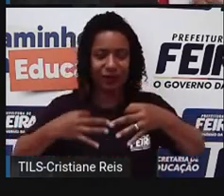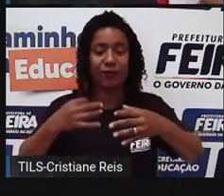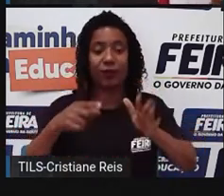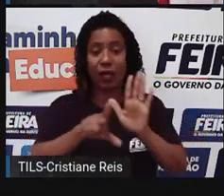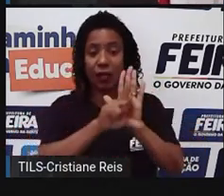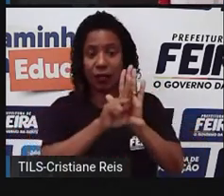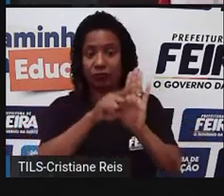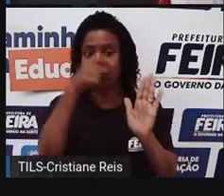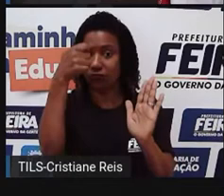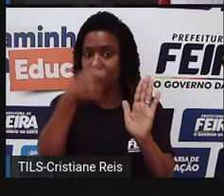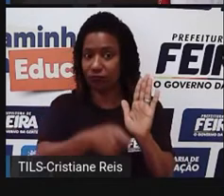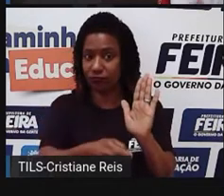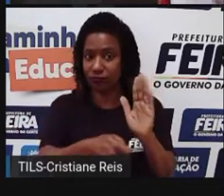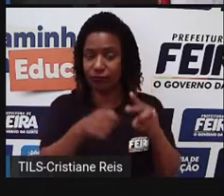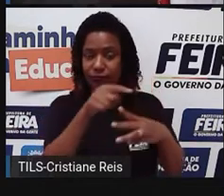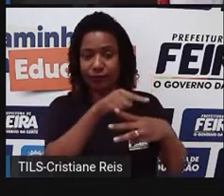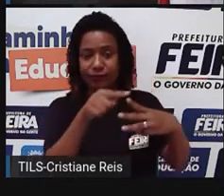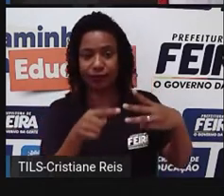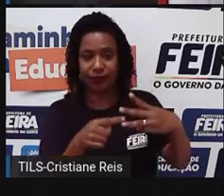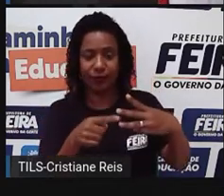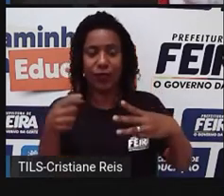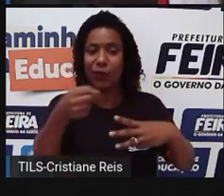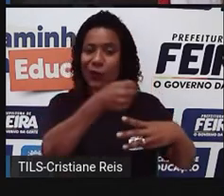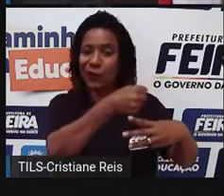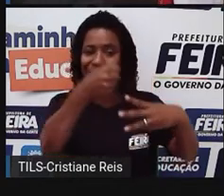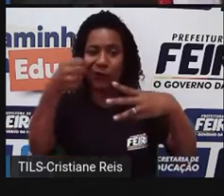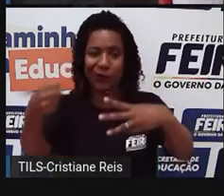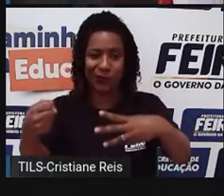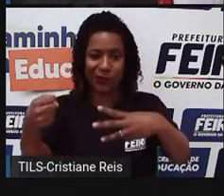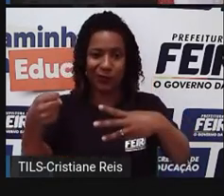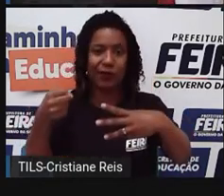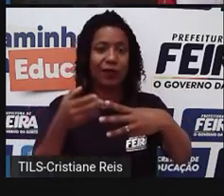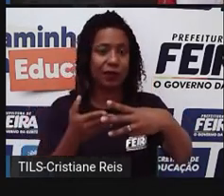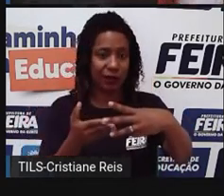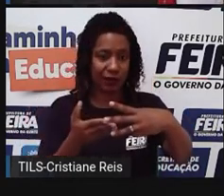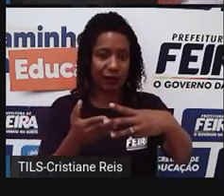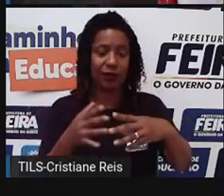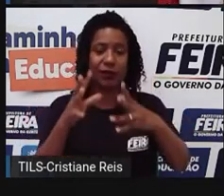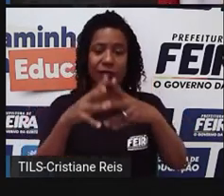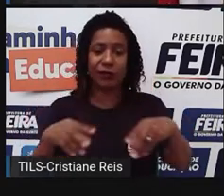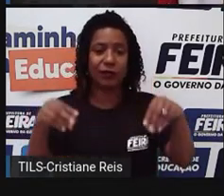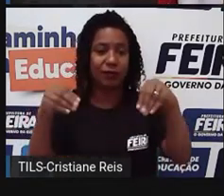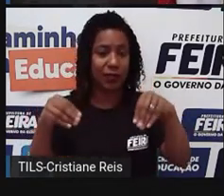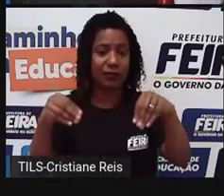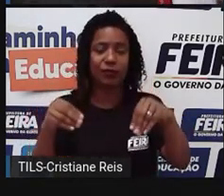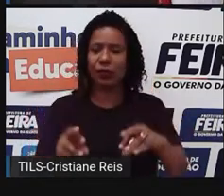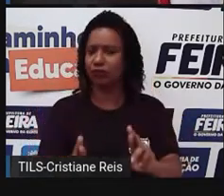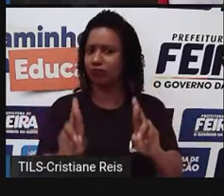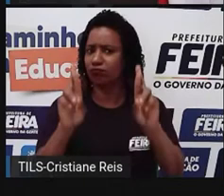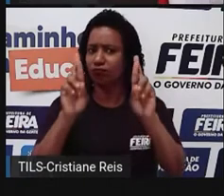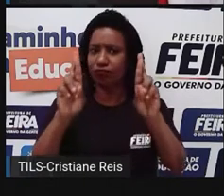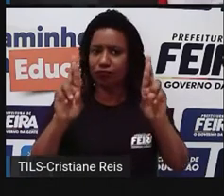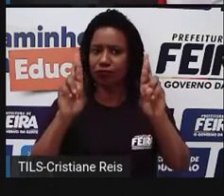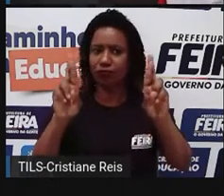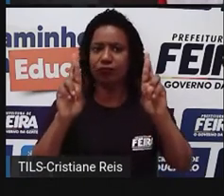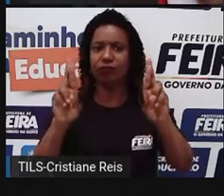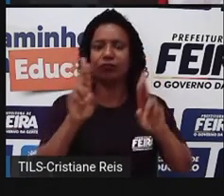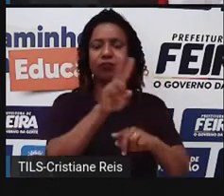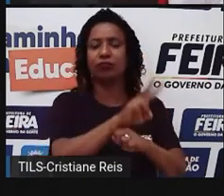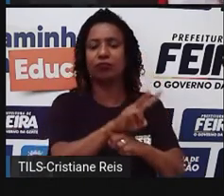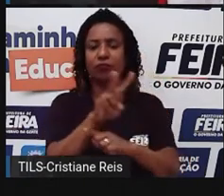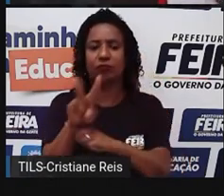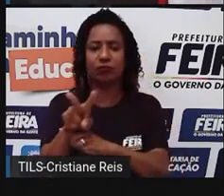Ele é o que vai dar aquela soberania ali, que você diz que aquele espaço, ele tem um poder, ele tem alguém que